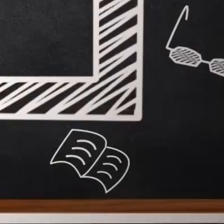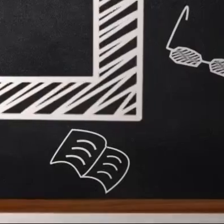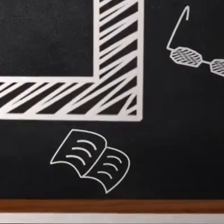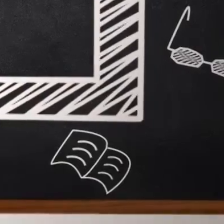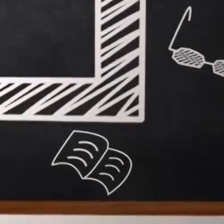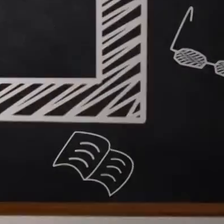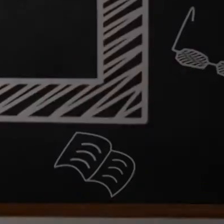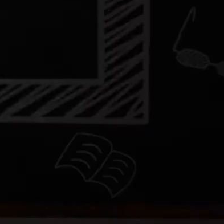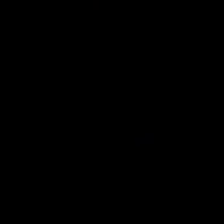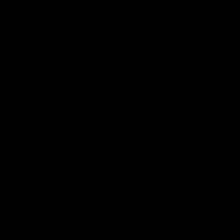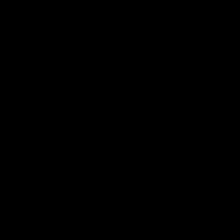Transcrição Legendas por Quintena Coelho